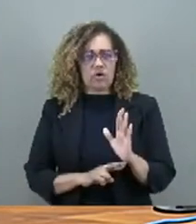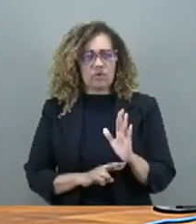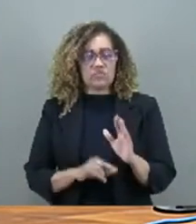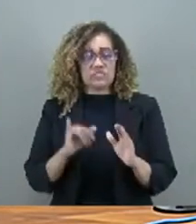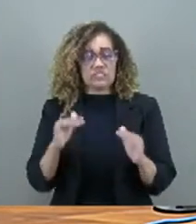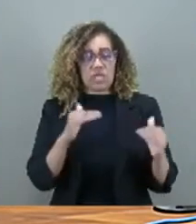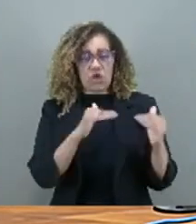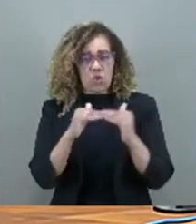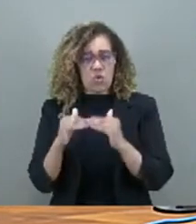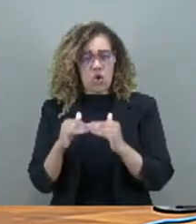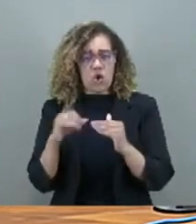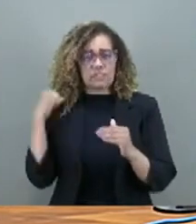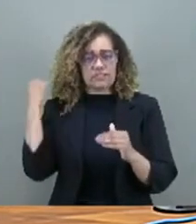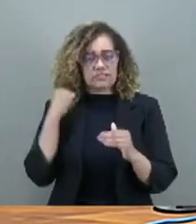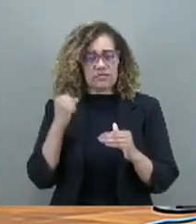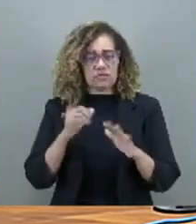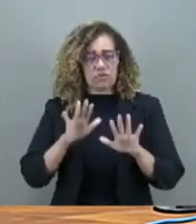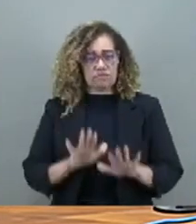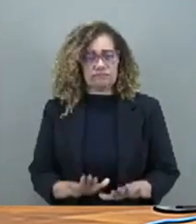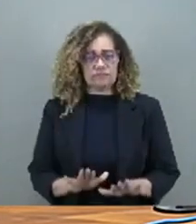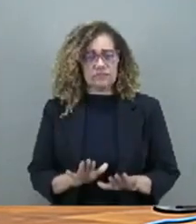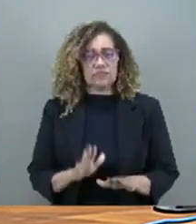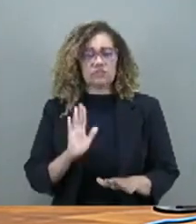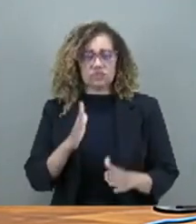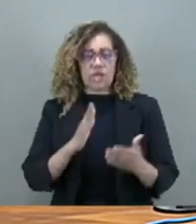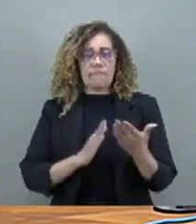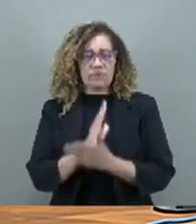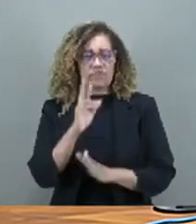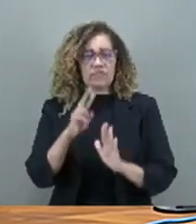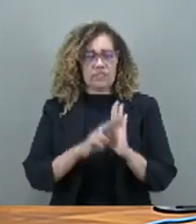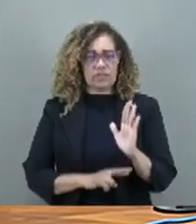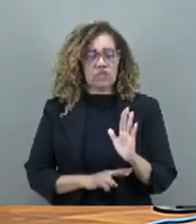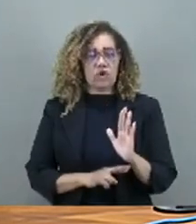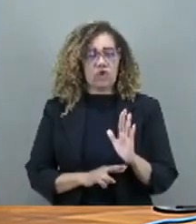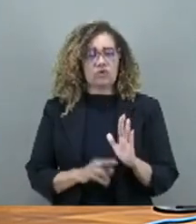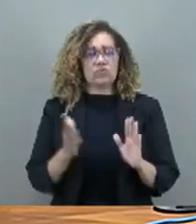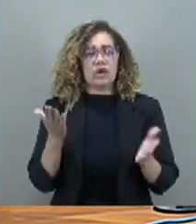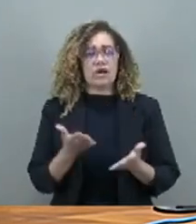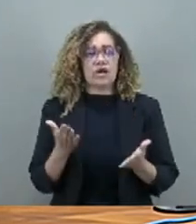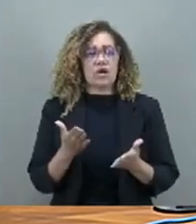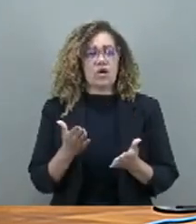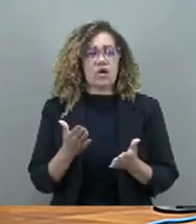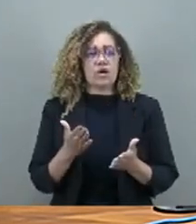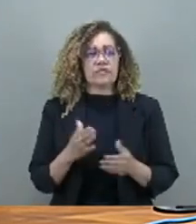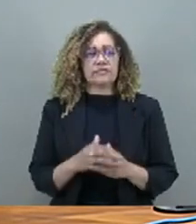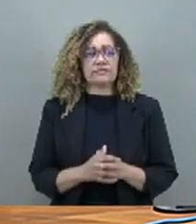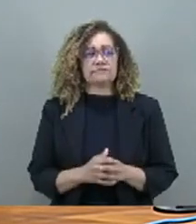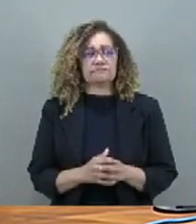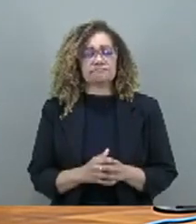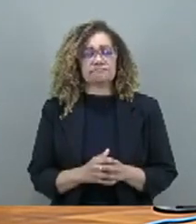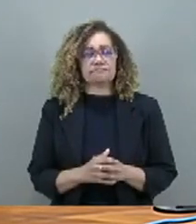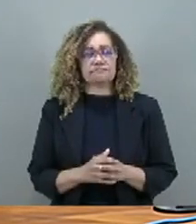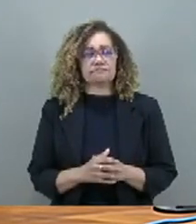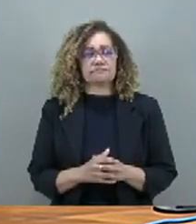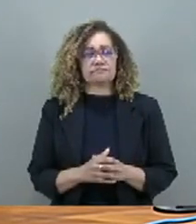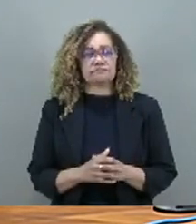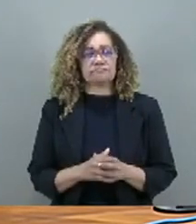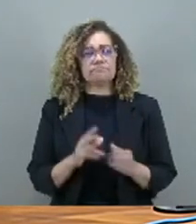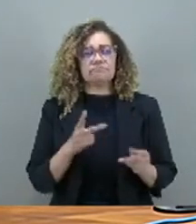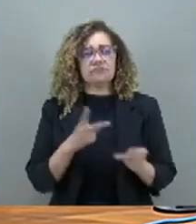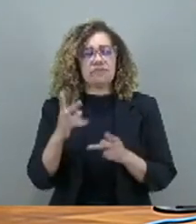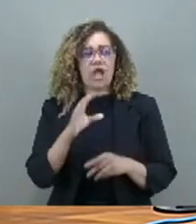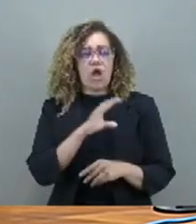concorda permaneça como se encontra. Foi aprovado o relatório que passa a constituir, parecer da comissão,